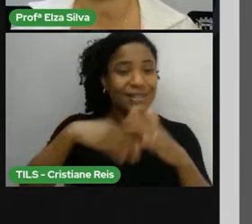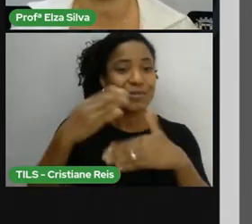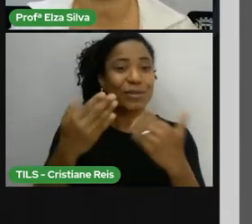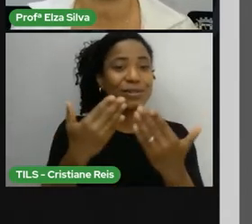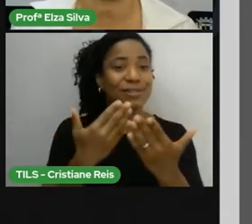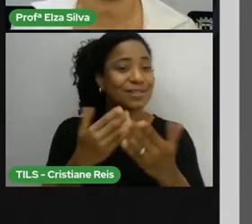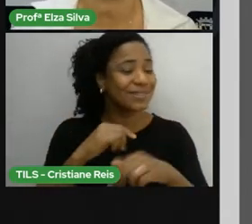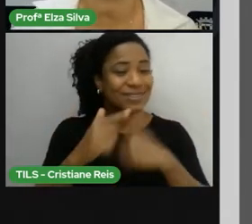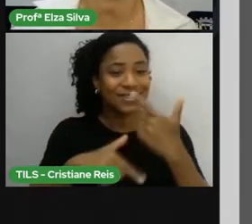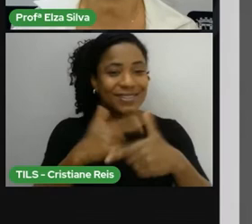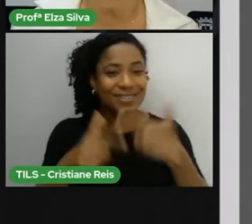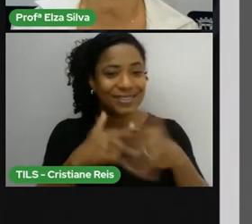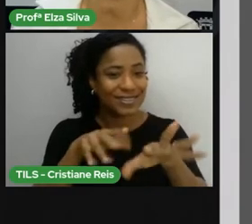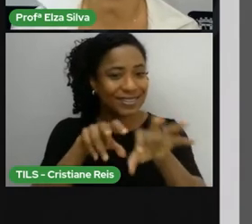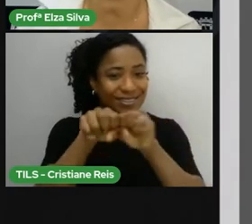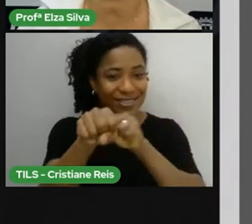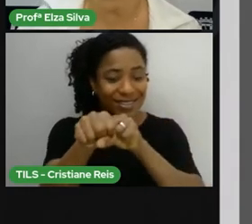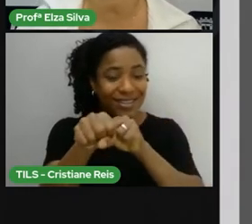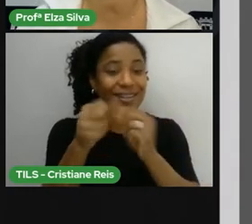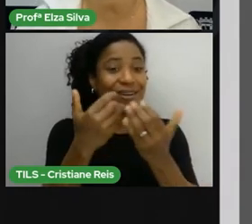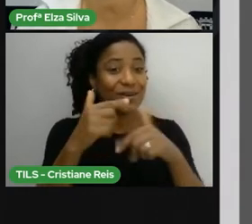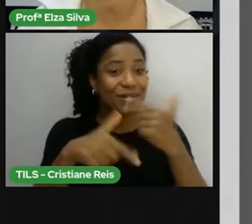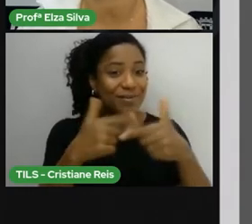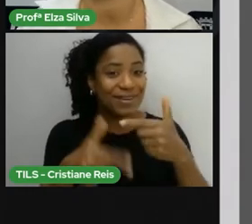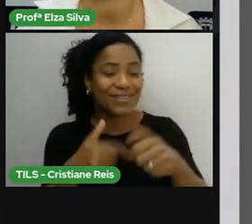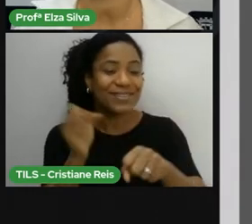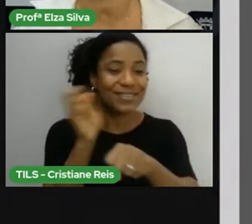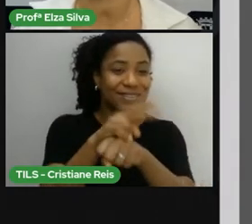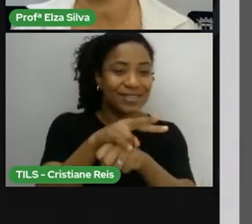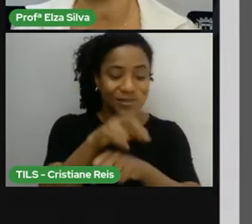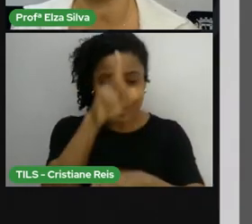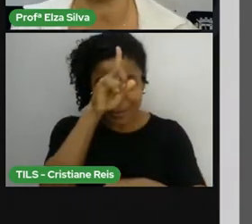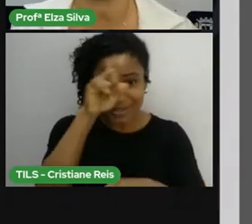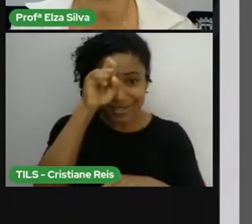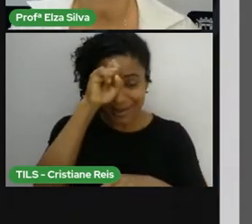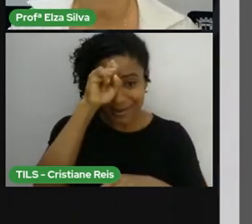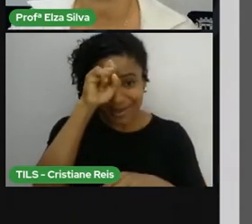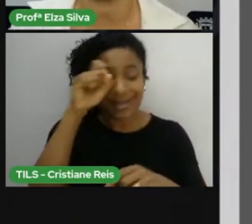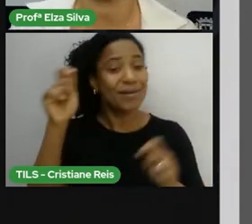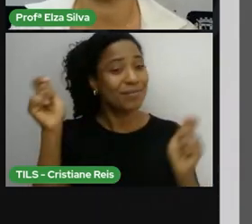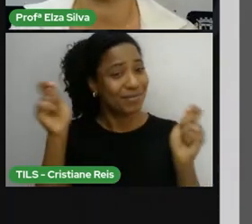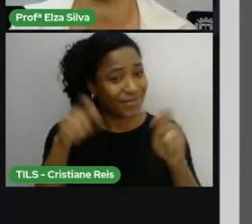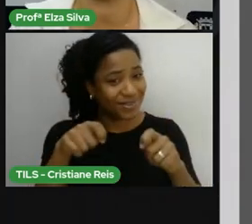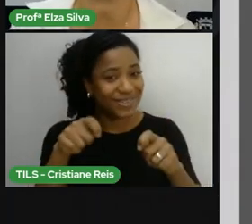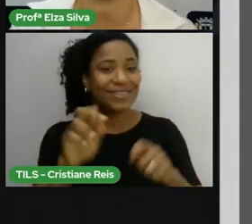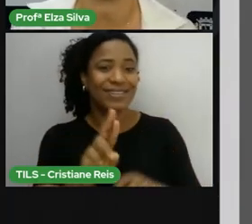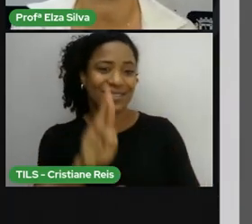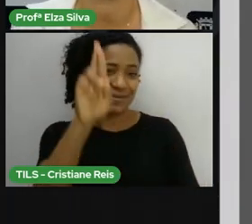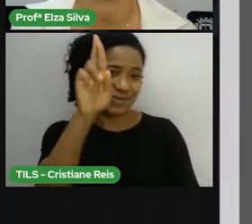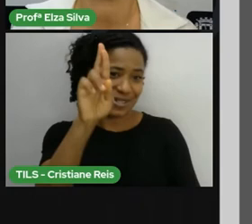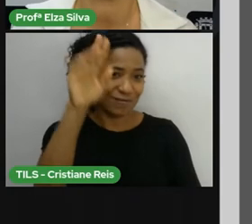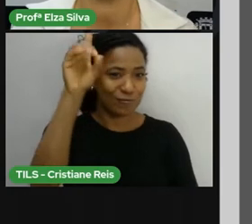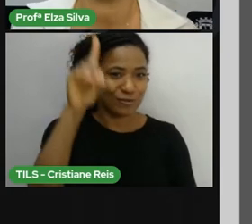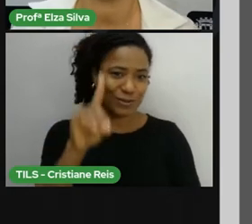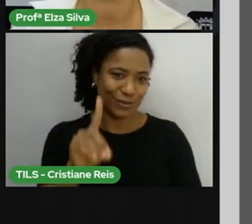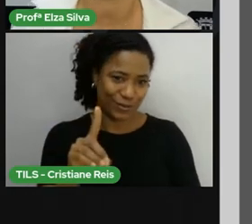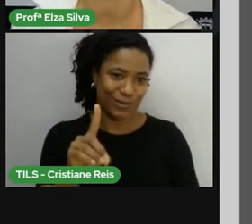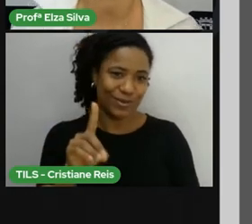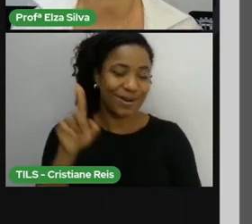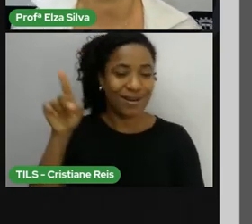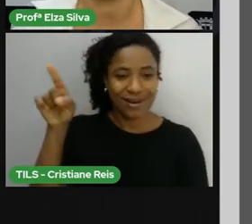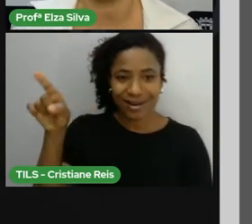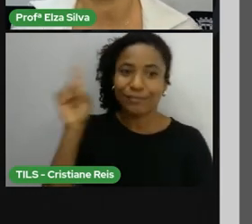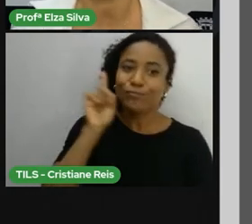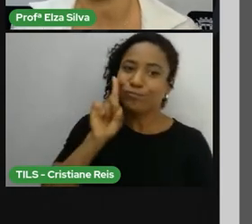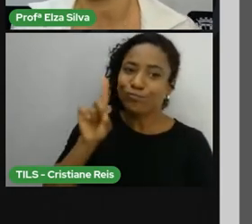Universitário John Hopkins aos 33 anos de idade, em Baltimore, nos Estados Unidos, na América. Então,